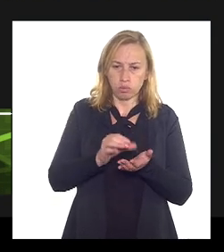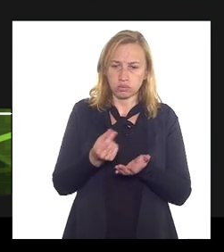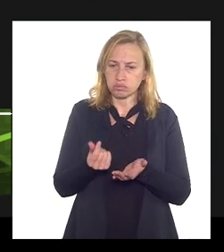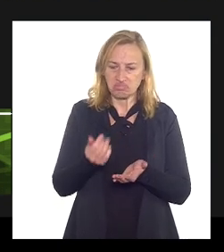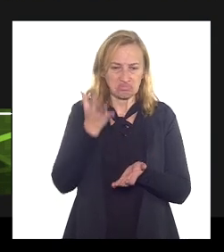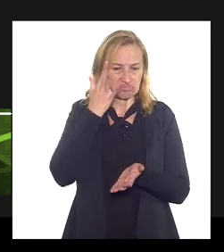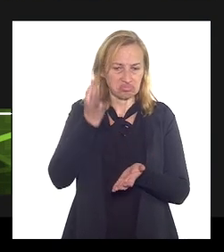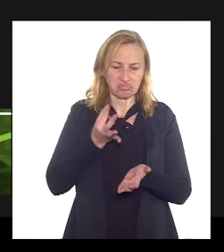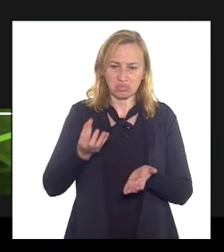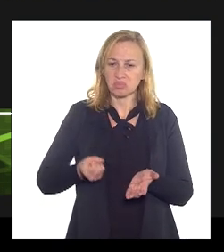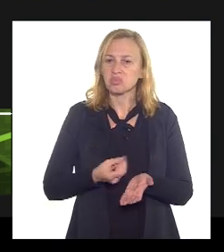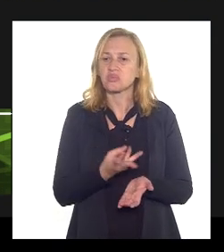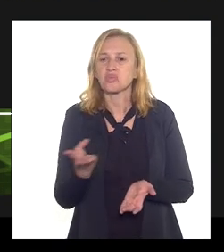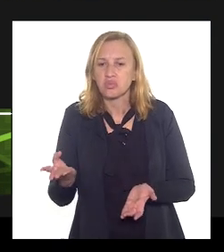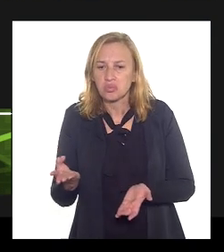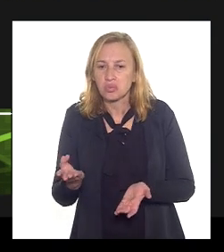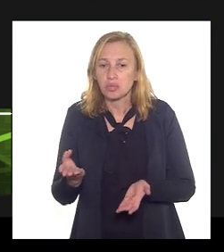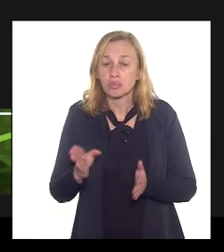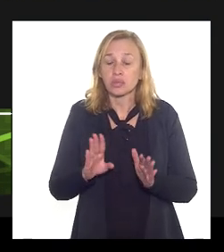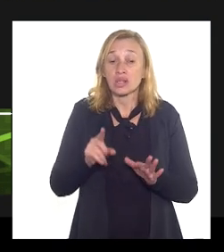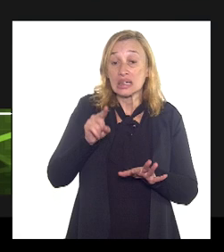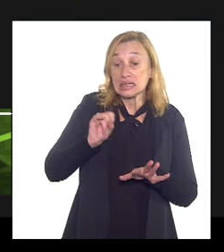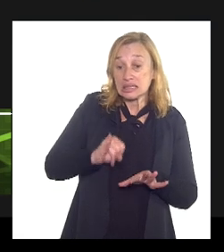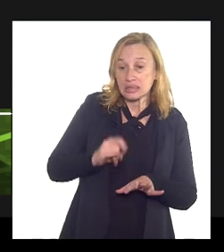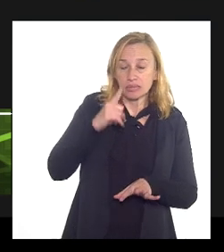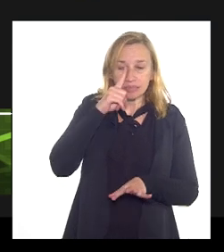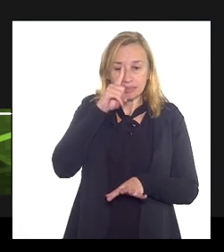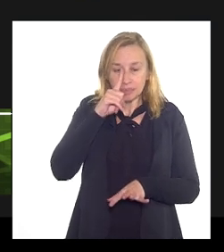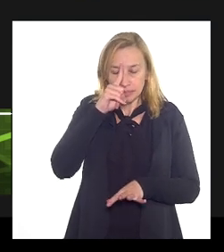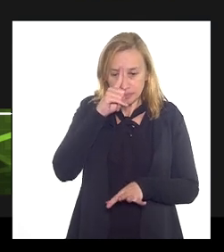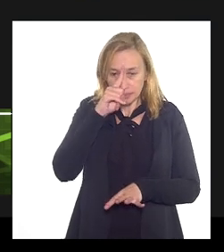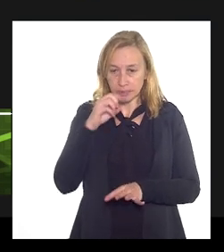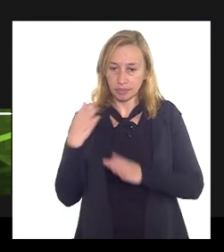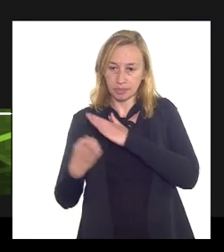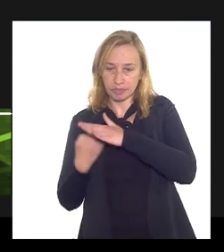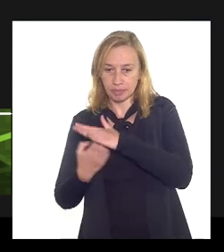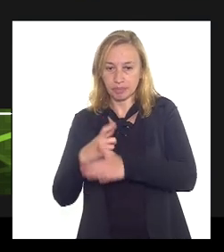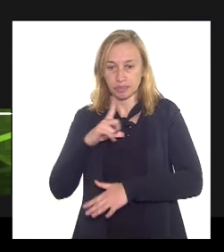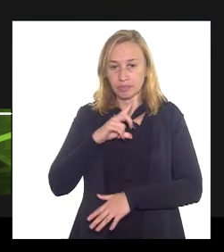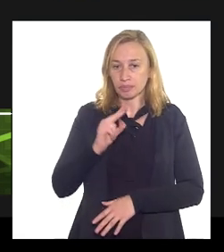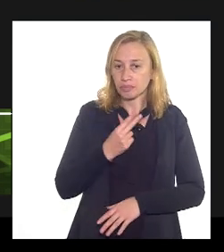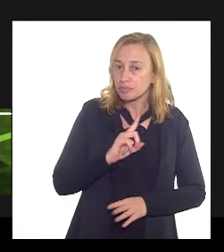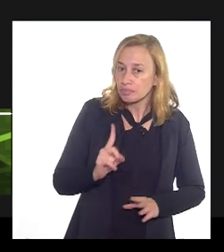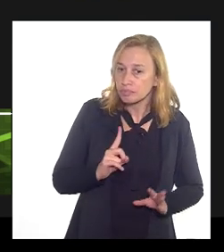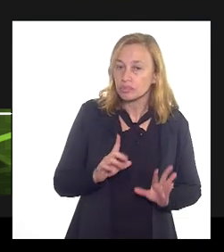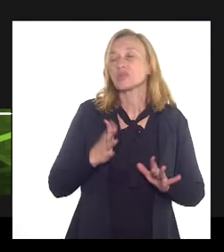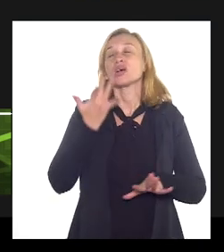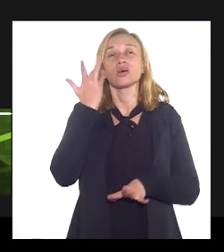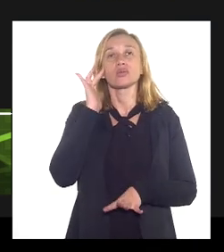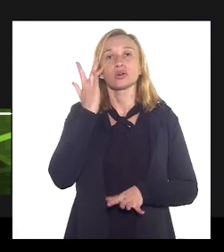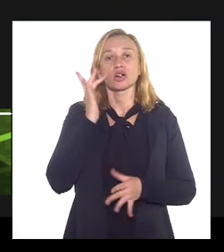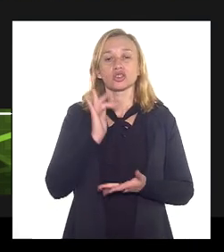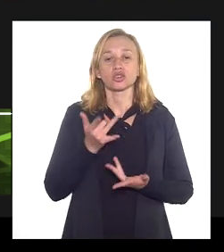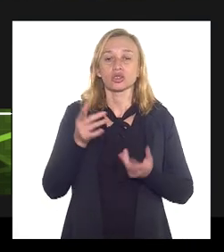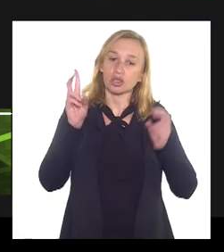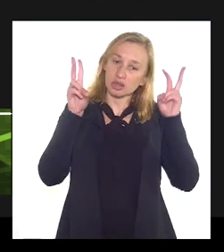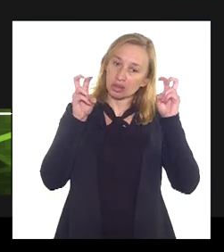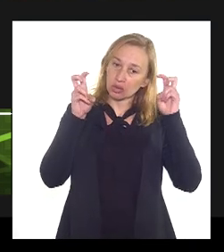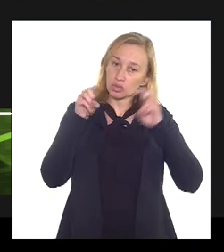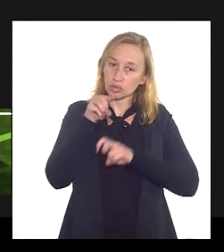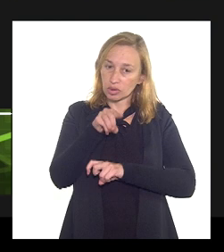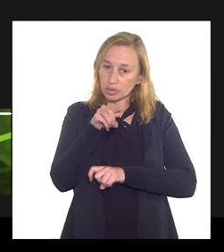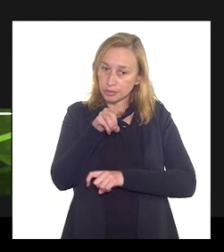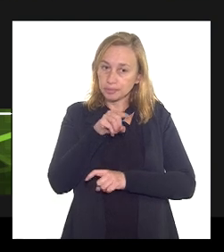e que em termos de risco para a empresa também é elevado então eu acho que essa questão aí